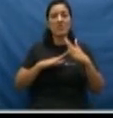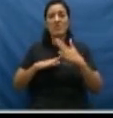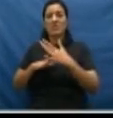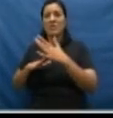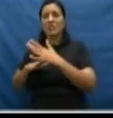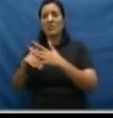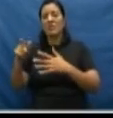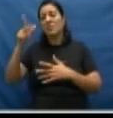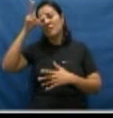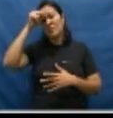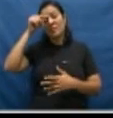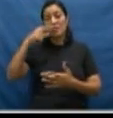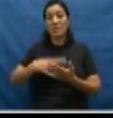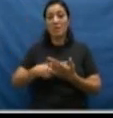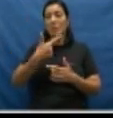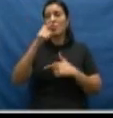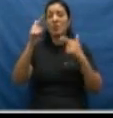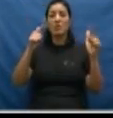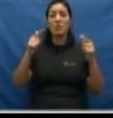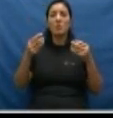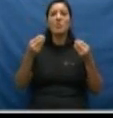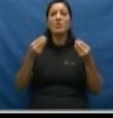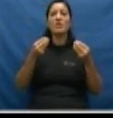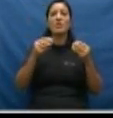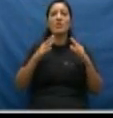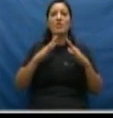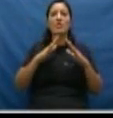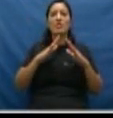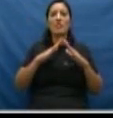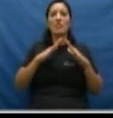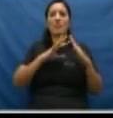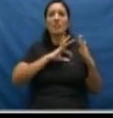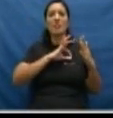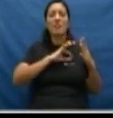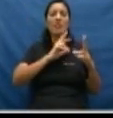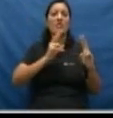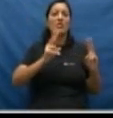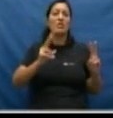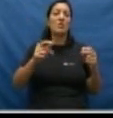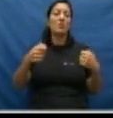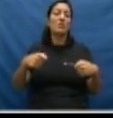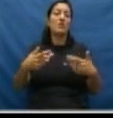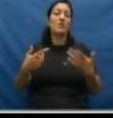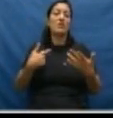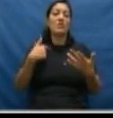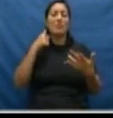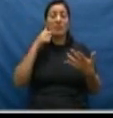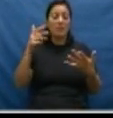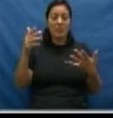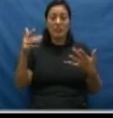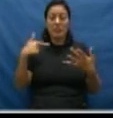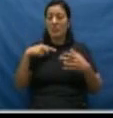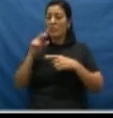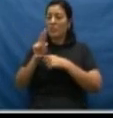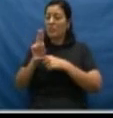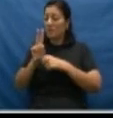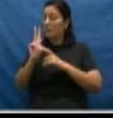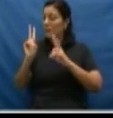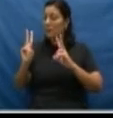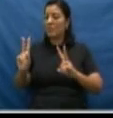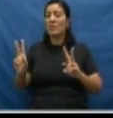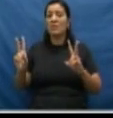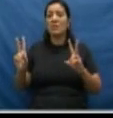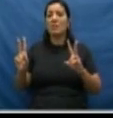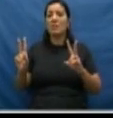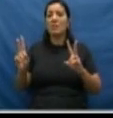parceria com prefeituras, com outras entidades, para que a delegacia da mulher possa funcionar. A vítima tem que ser acompanhada sempre